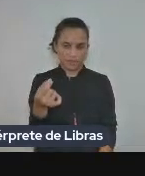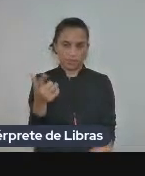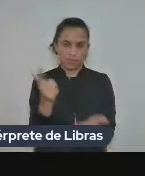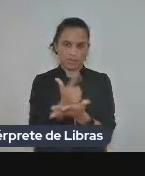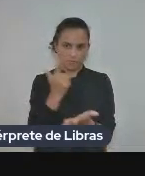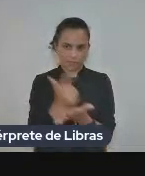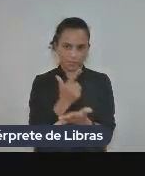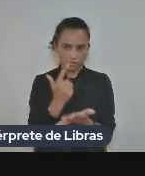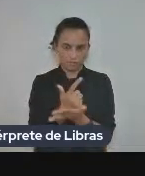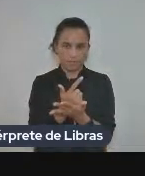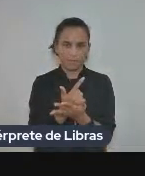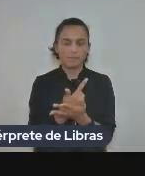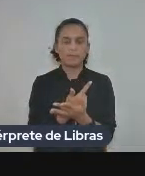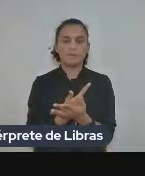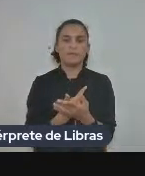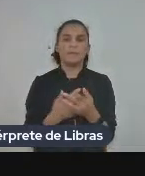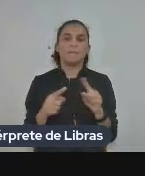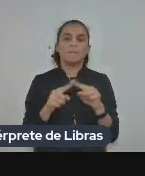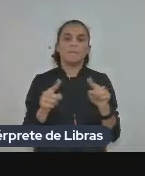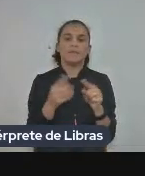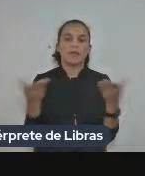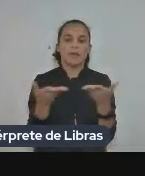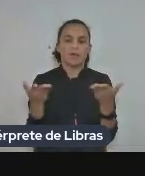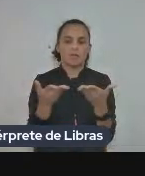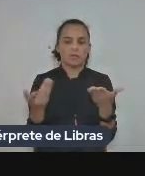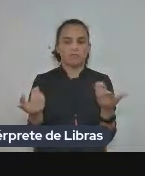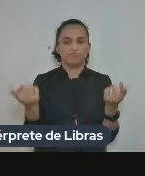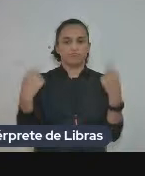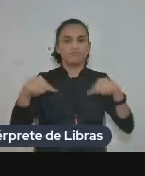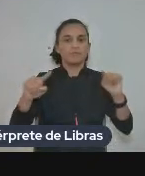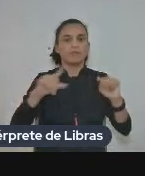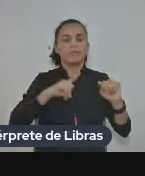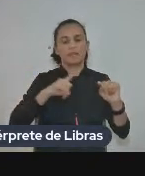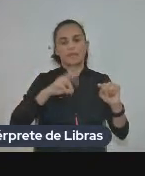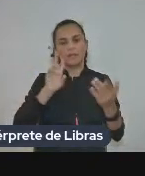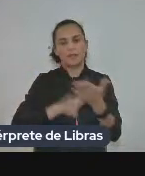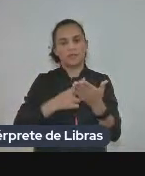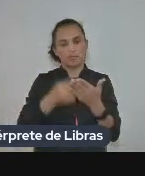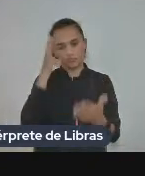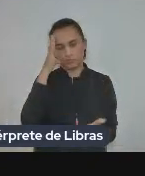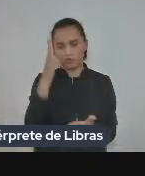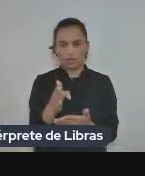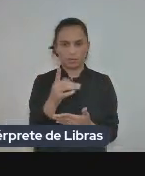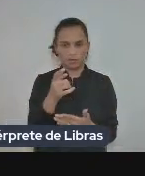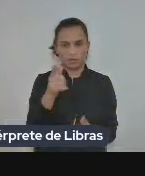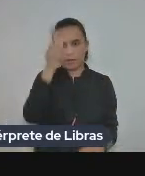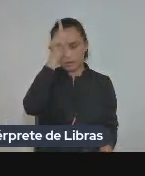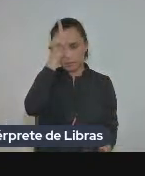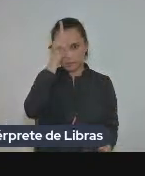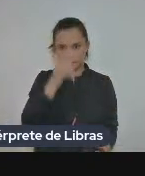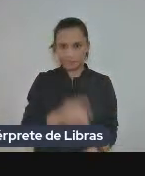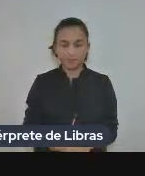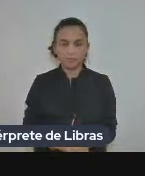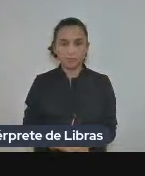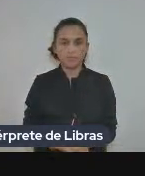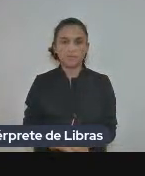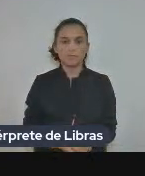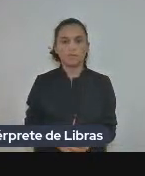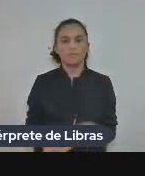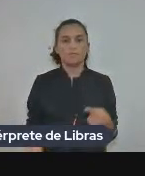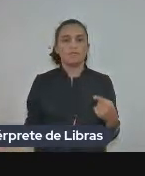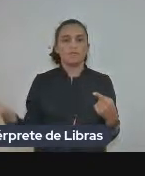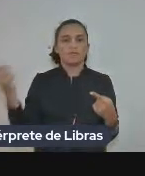só que dessa vez com tradução direta do alemão por outro lado o